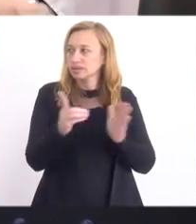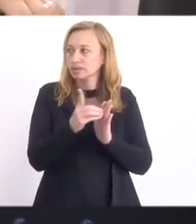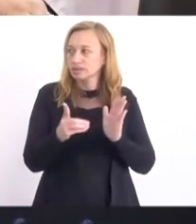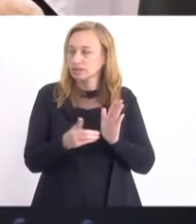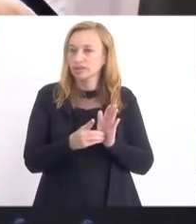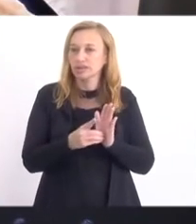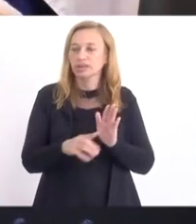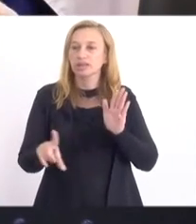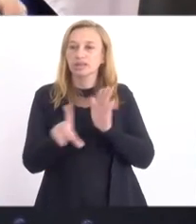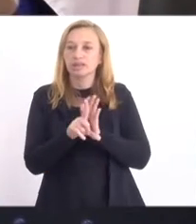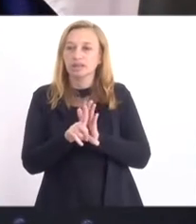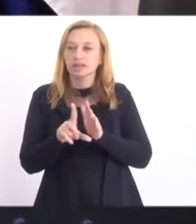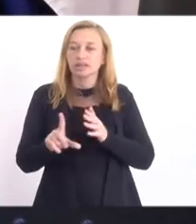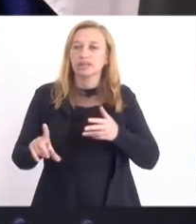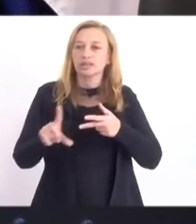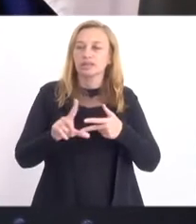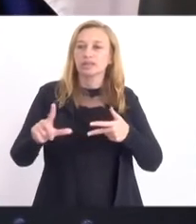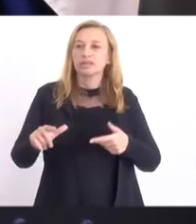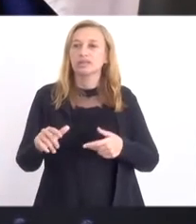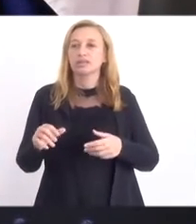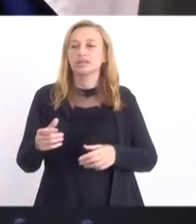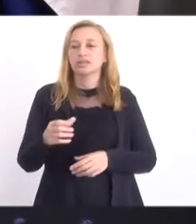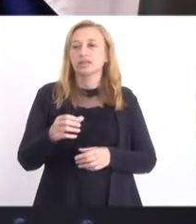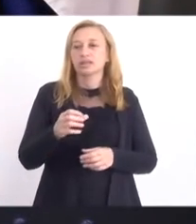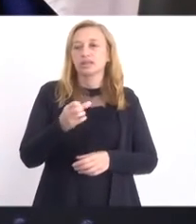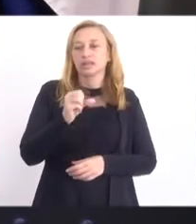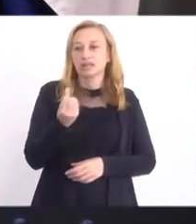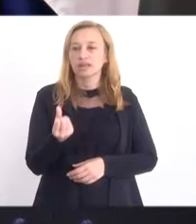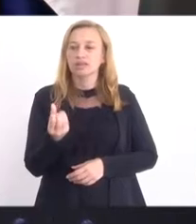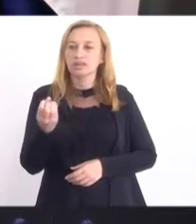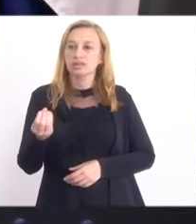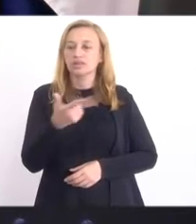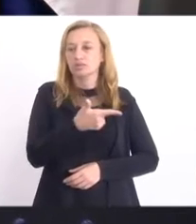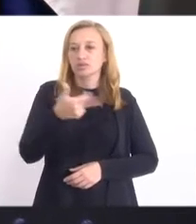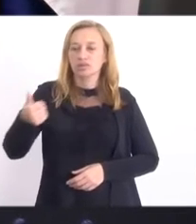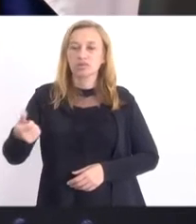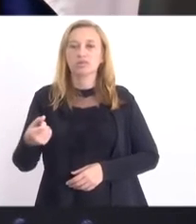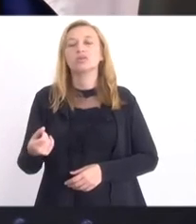número 60, 2021, autoria do deputado Brasão.